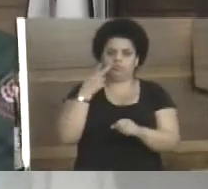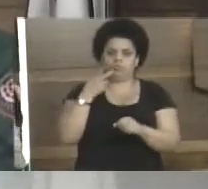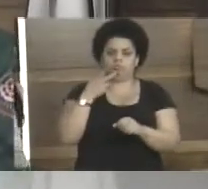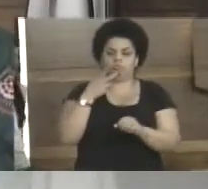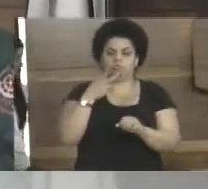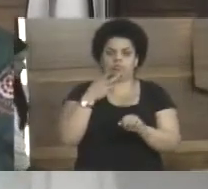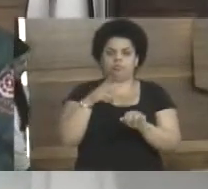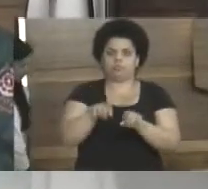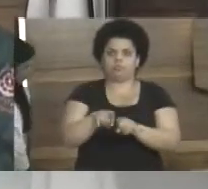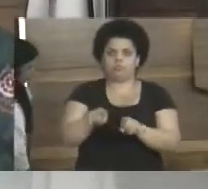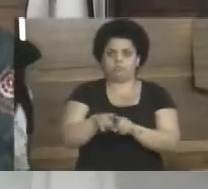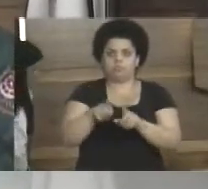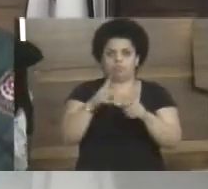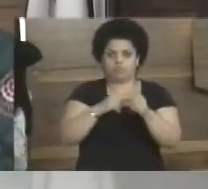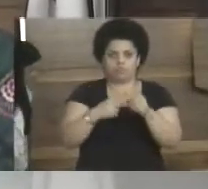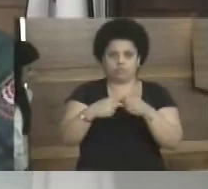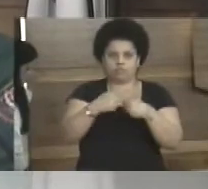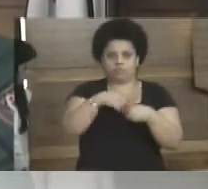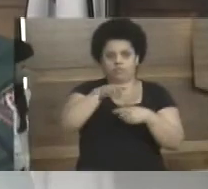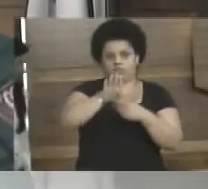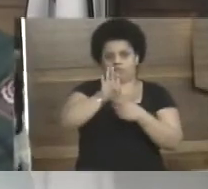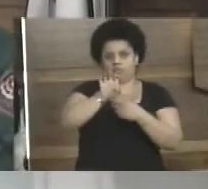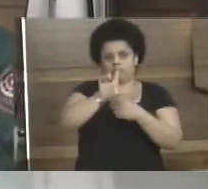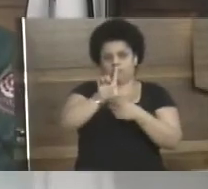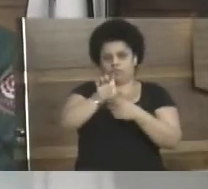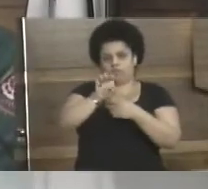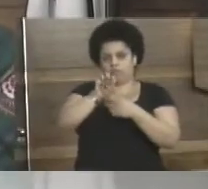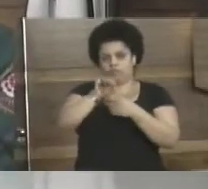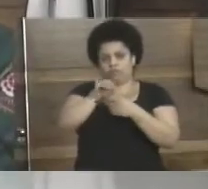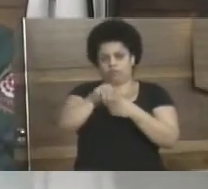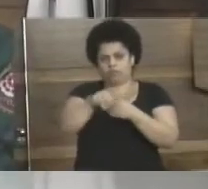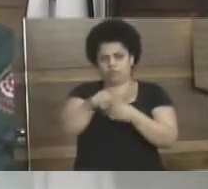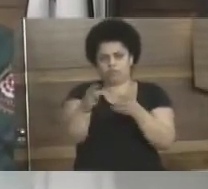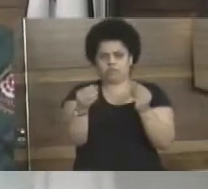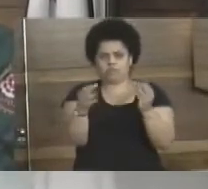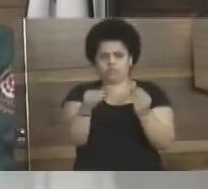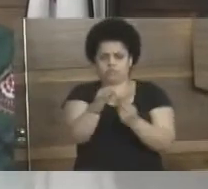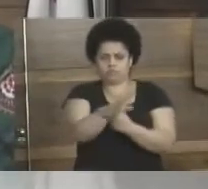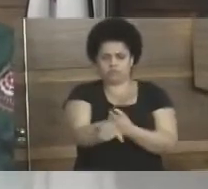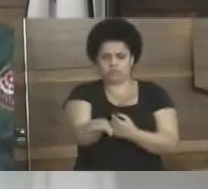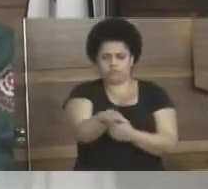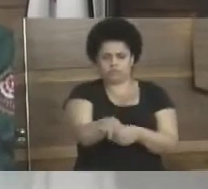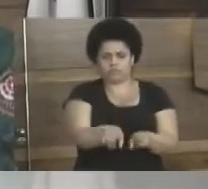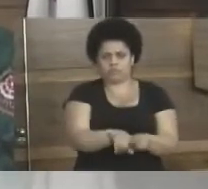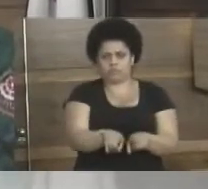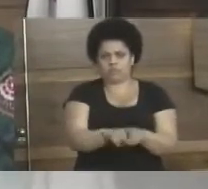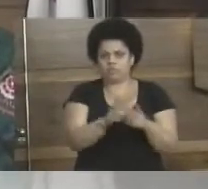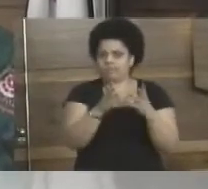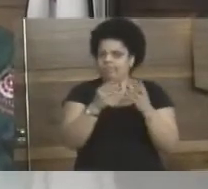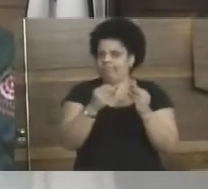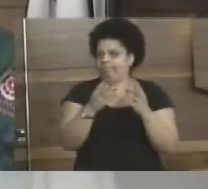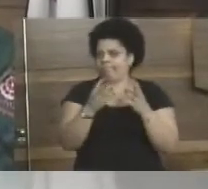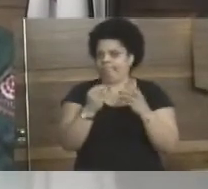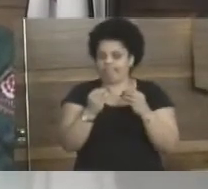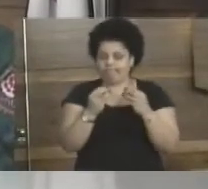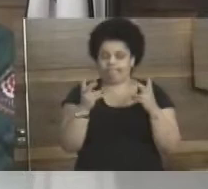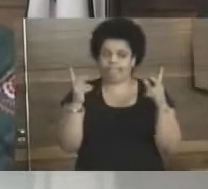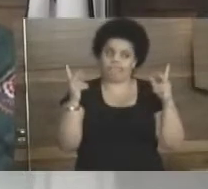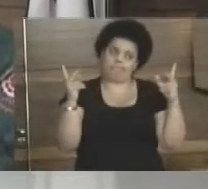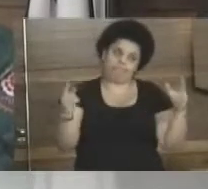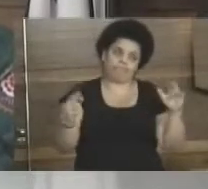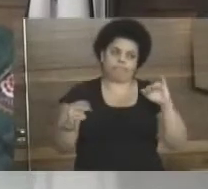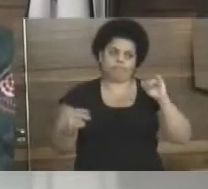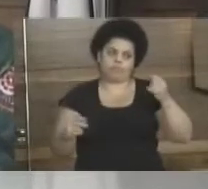que no bairro Belém, a gente sabe, o bairro, o número de crianças lá é muito grande, assim como